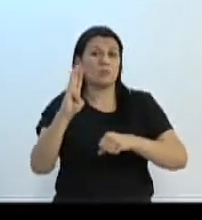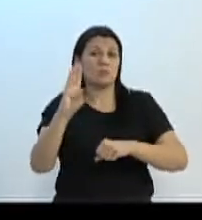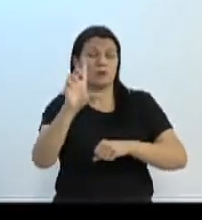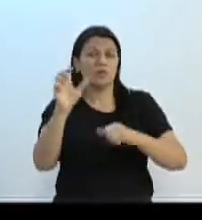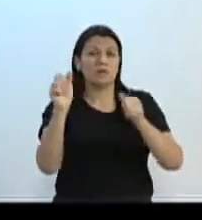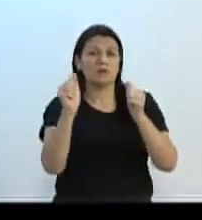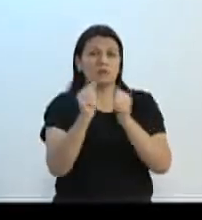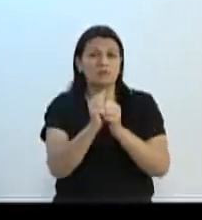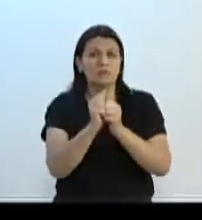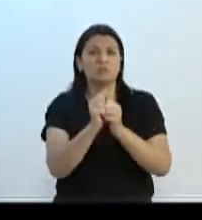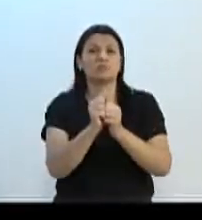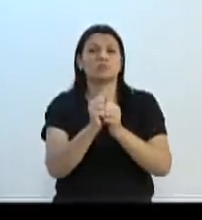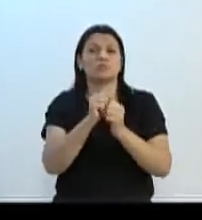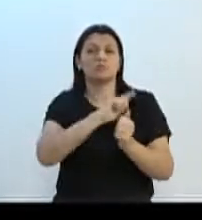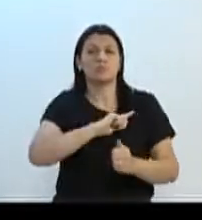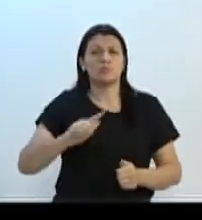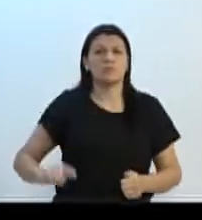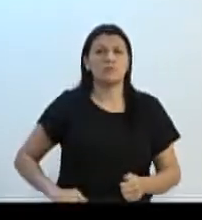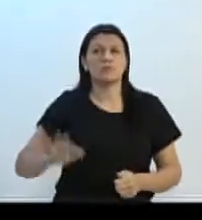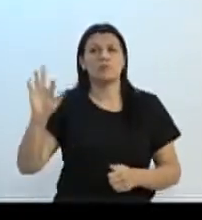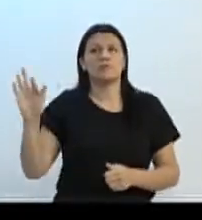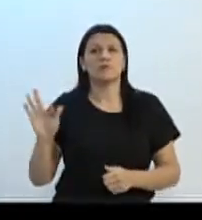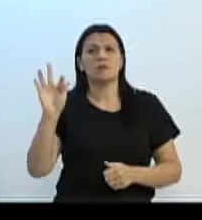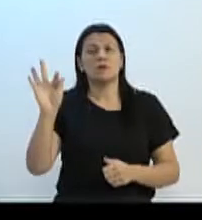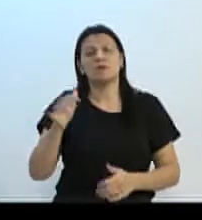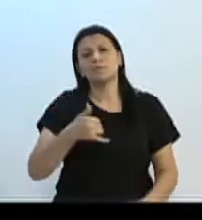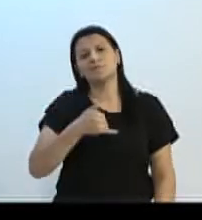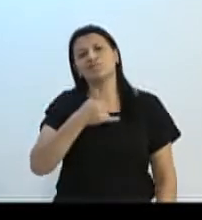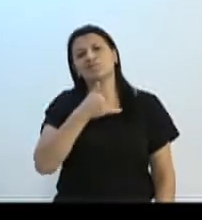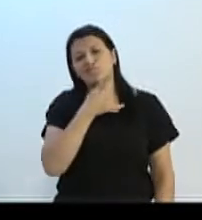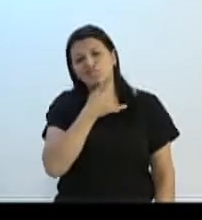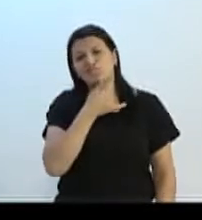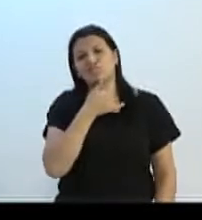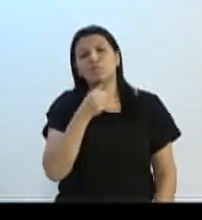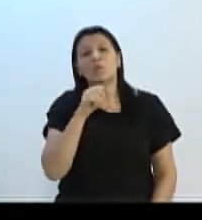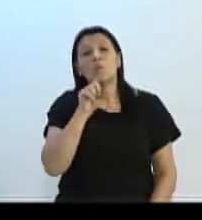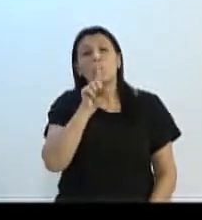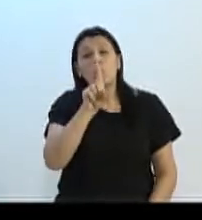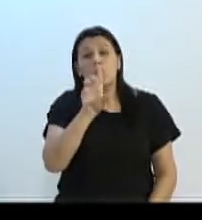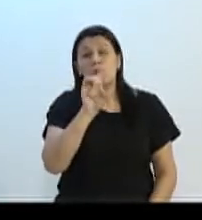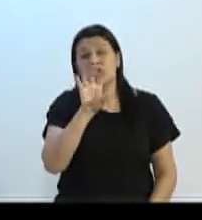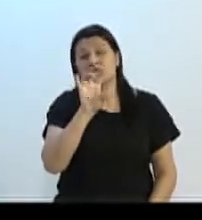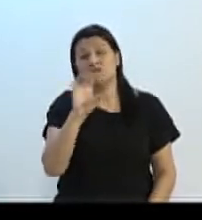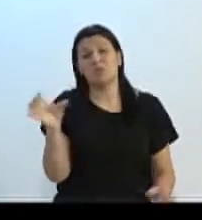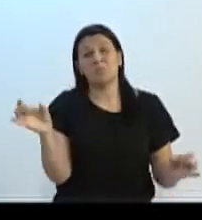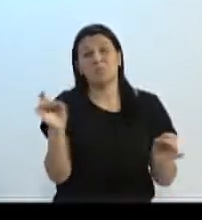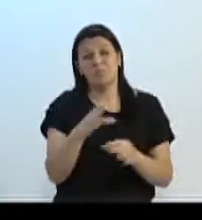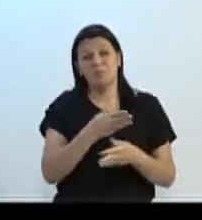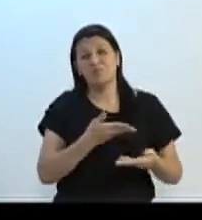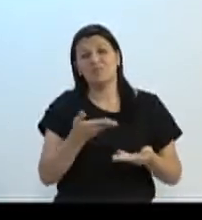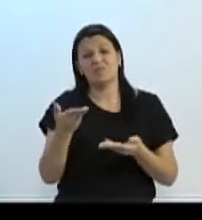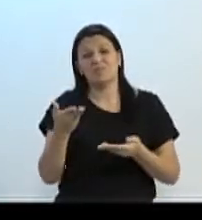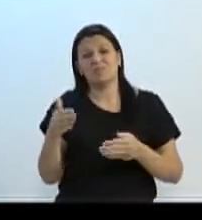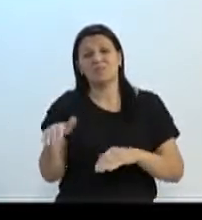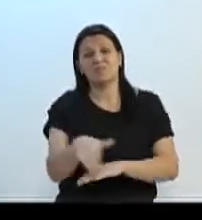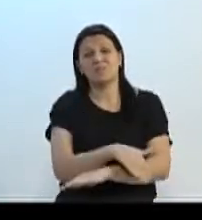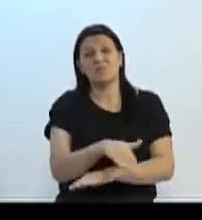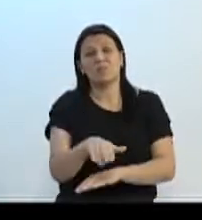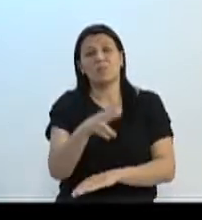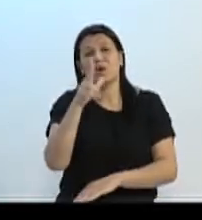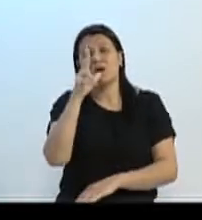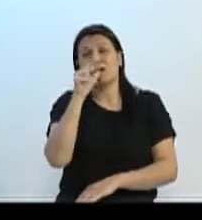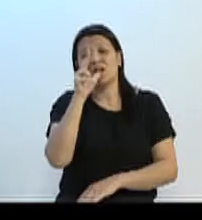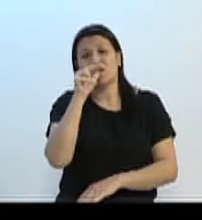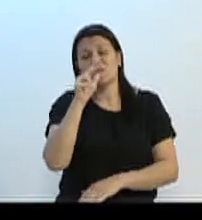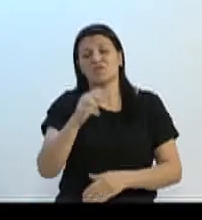FNDE, em parceria com o Governo Federal, infelizmente, dessa somente uma, até agora foi entregue lá na Rua Nelson Guzarella, no bairro Alga Verde. Essa